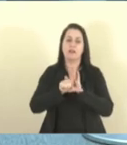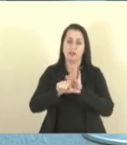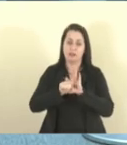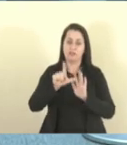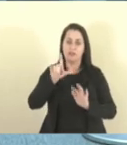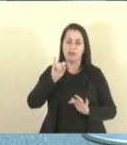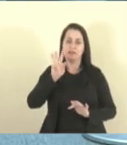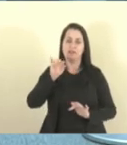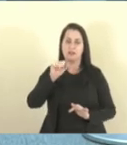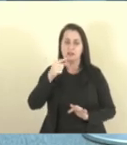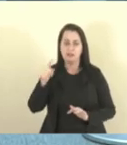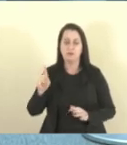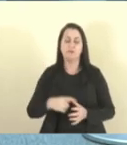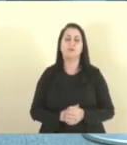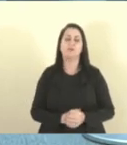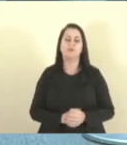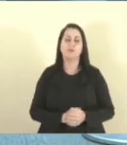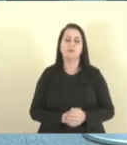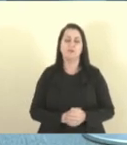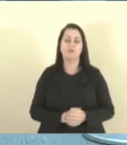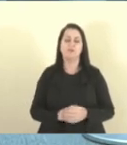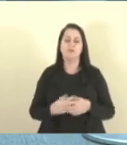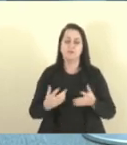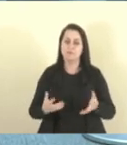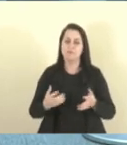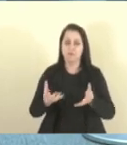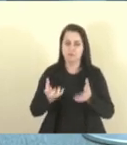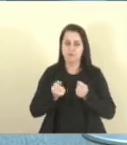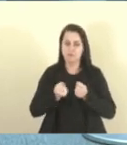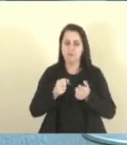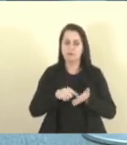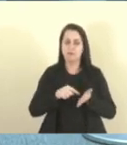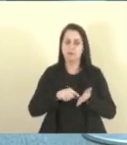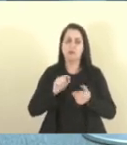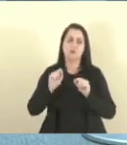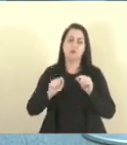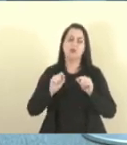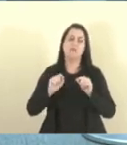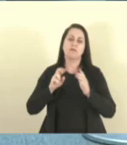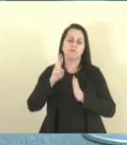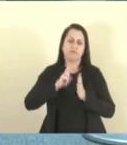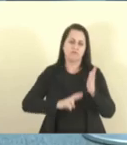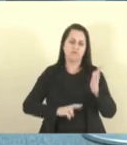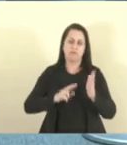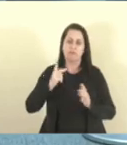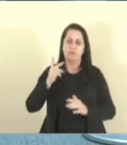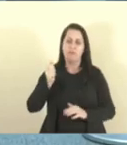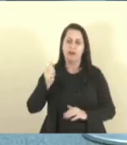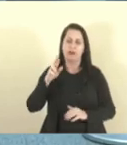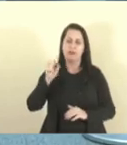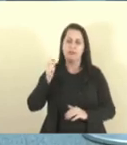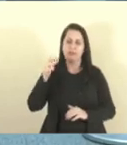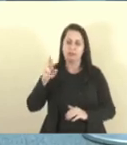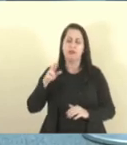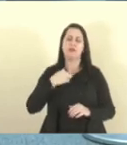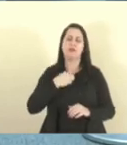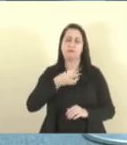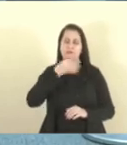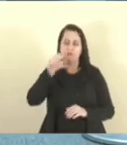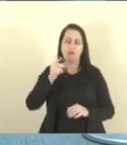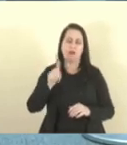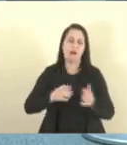Presidente, recebo a matéria para parecer e dou parecer pela